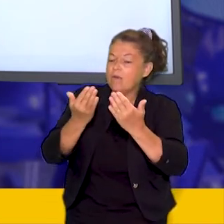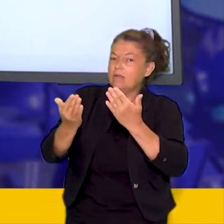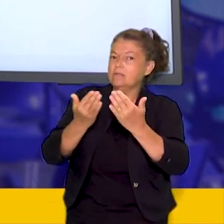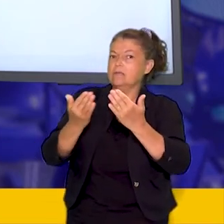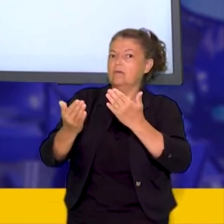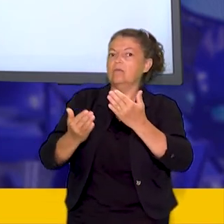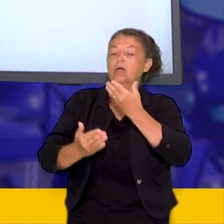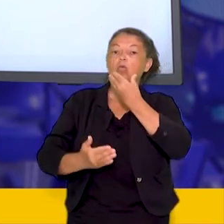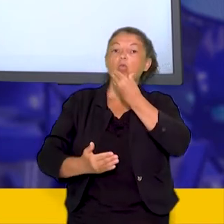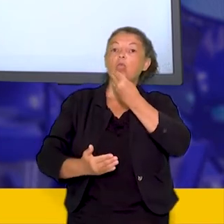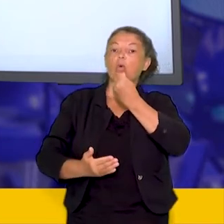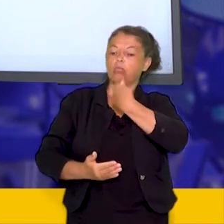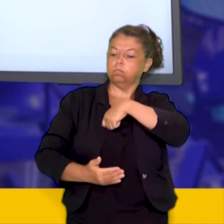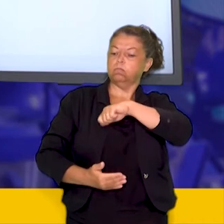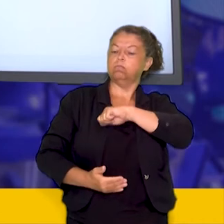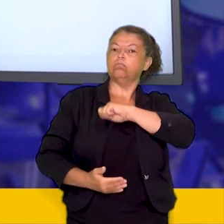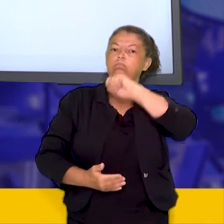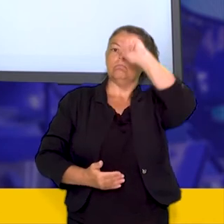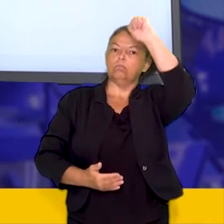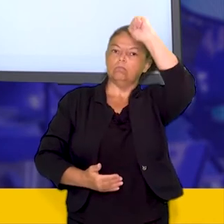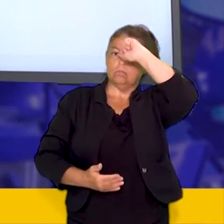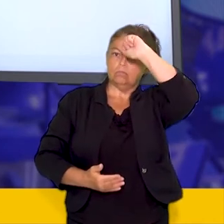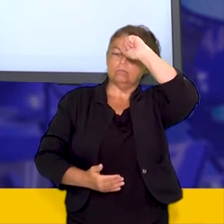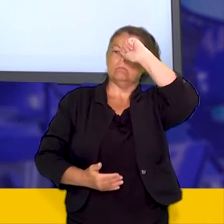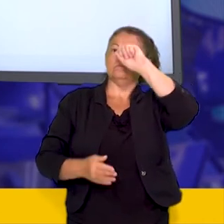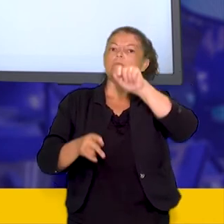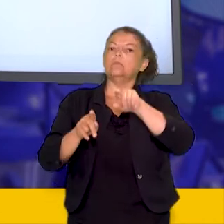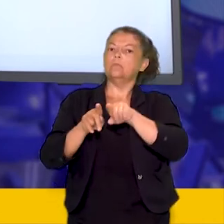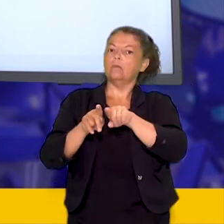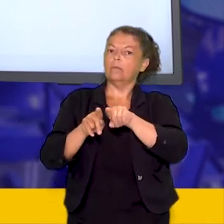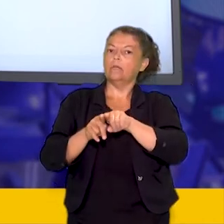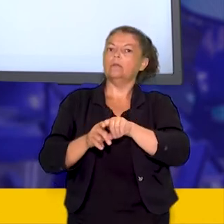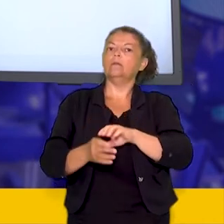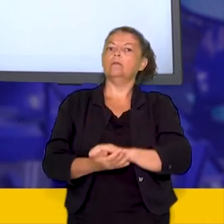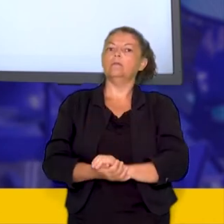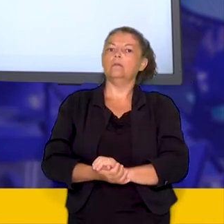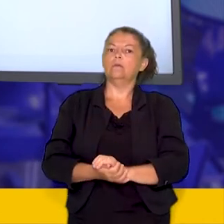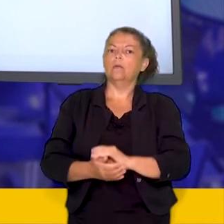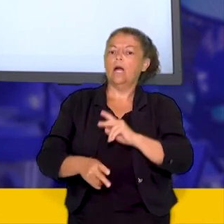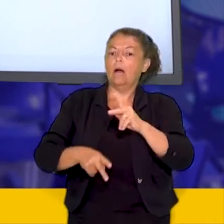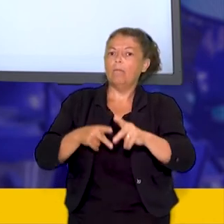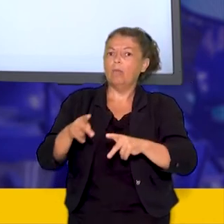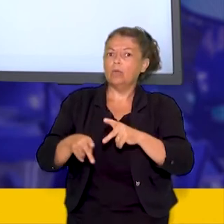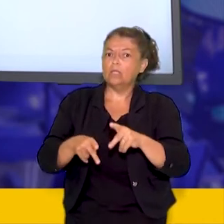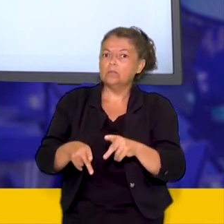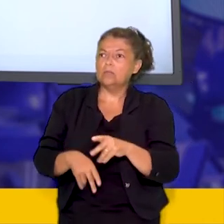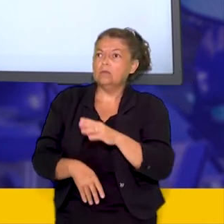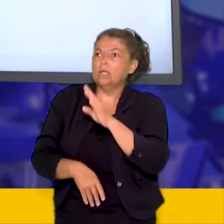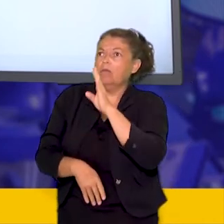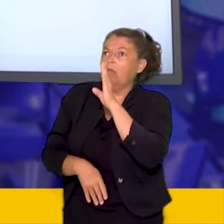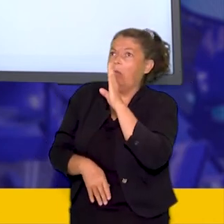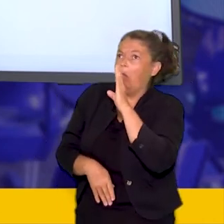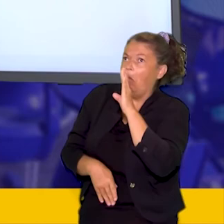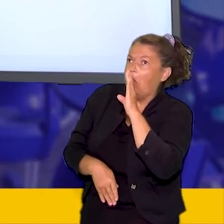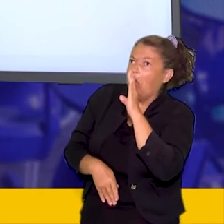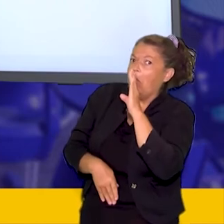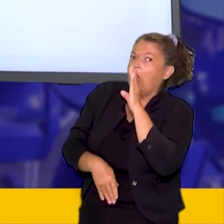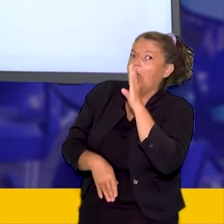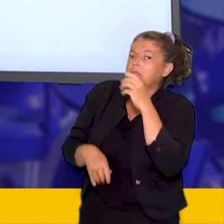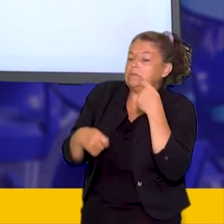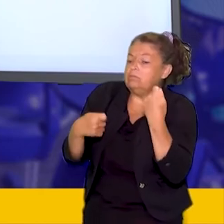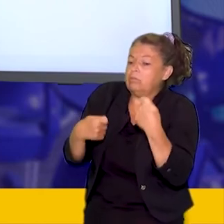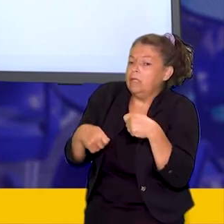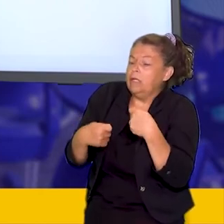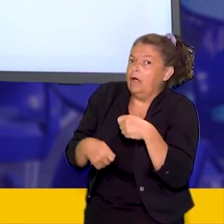agrária da época em uma posição secundária estava a população sujeita às determinações